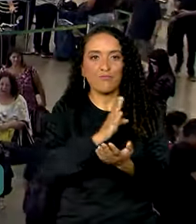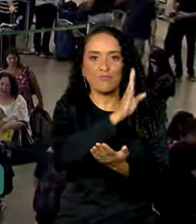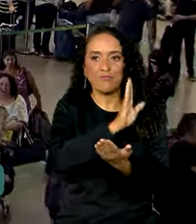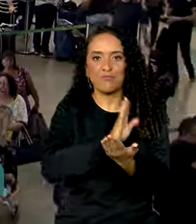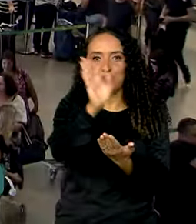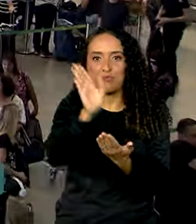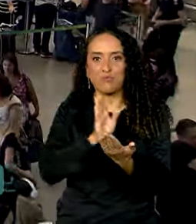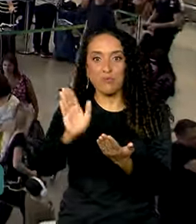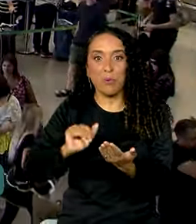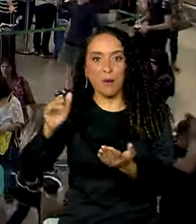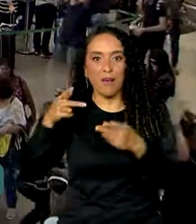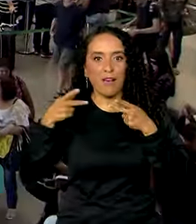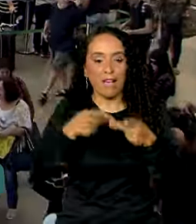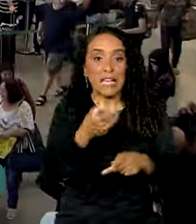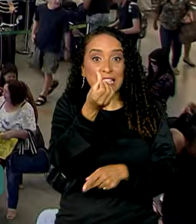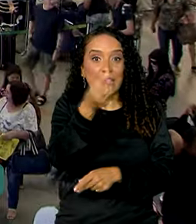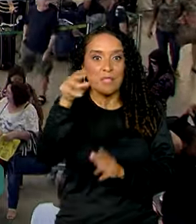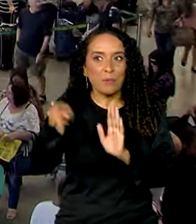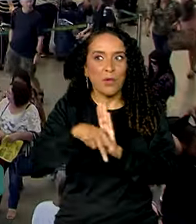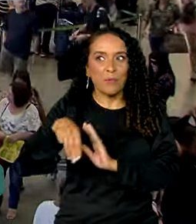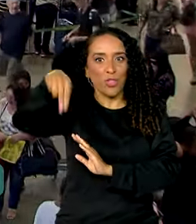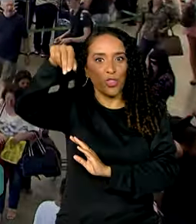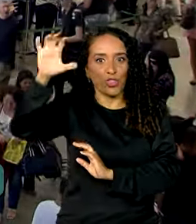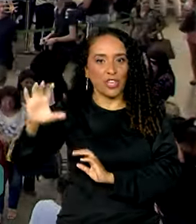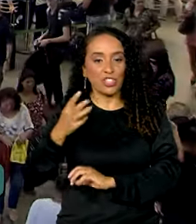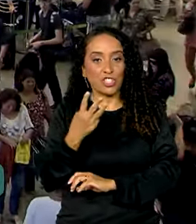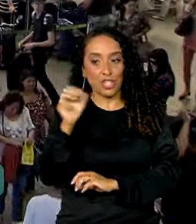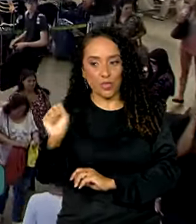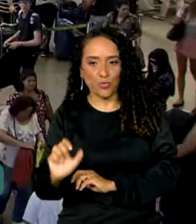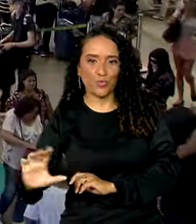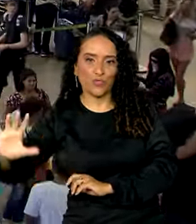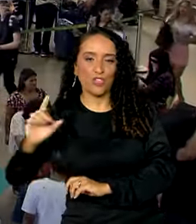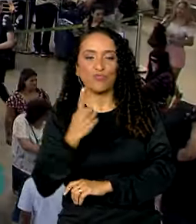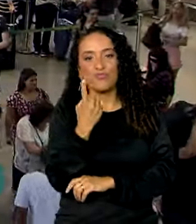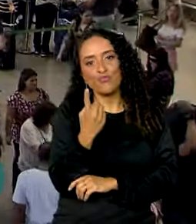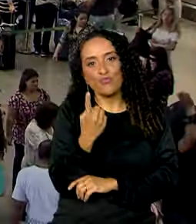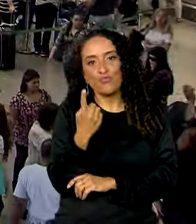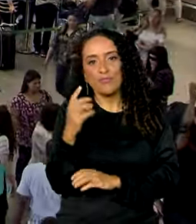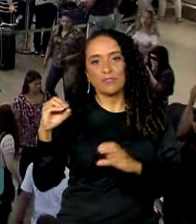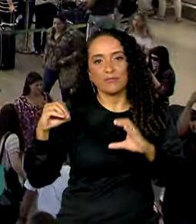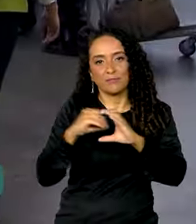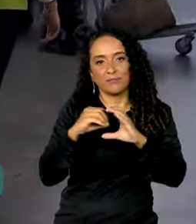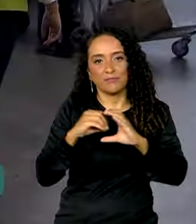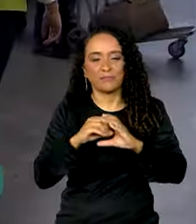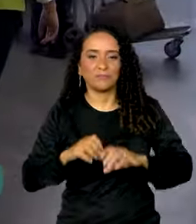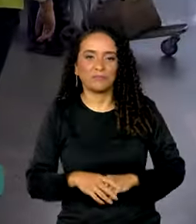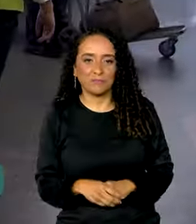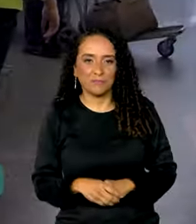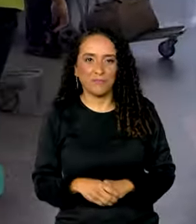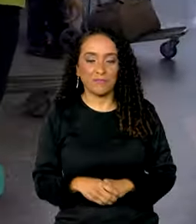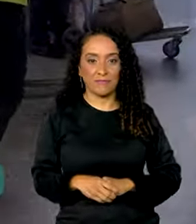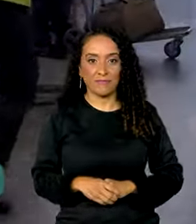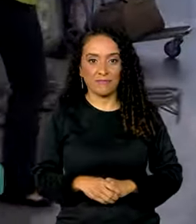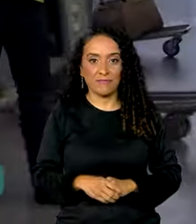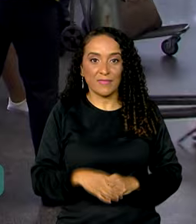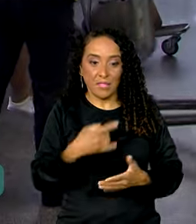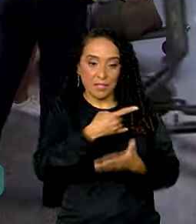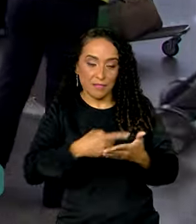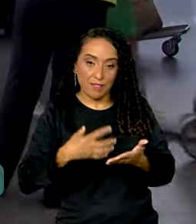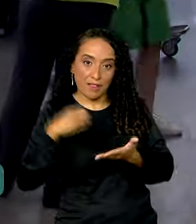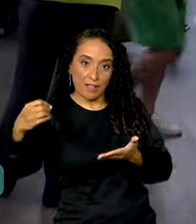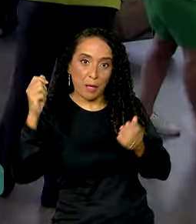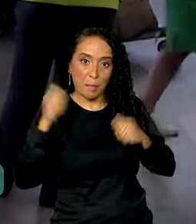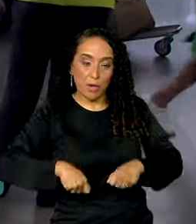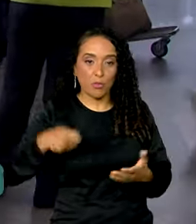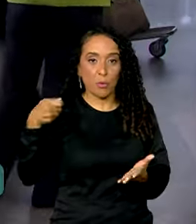mais procurados, seis ficam no Nordeste, três no Sudeste e um no Centro-Oeste. As passagens podem ser compradas